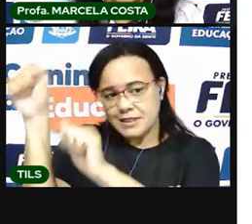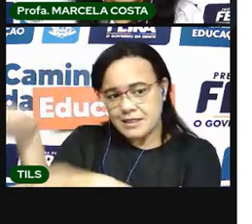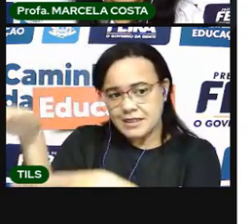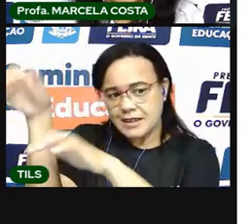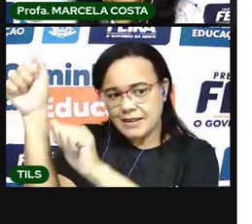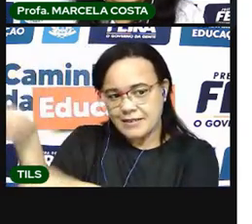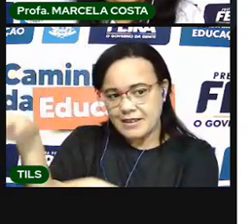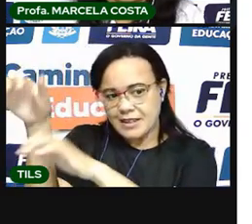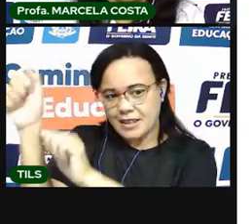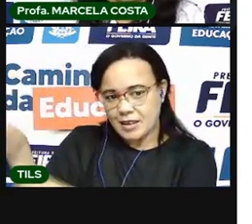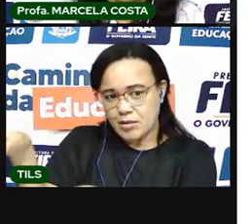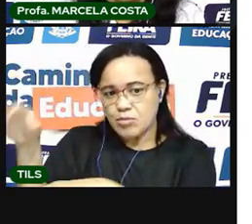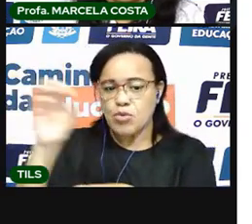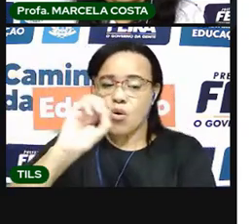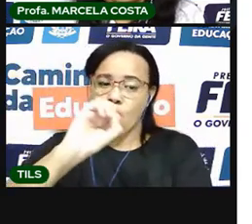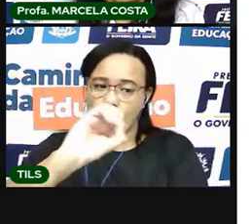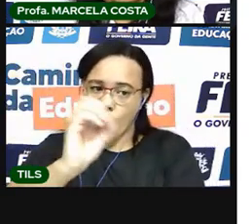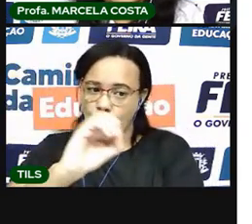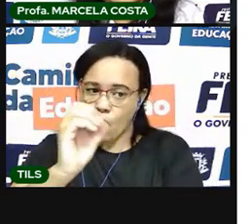Outubro.